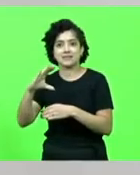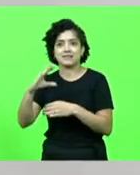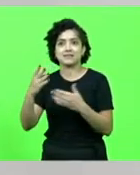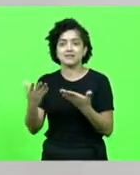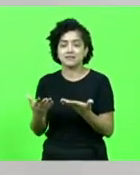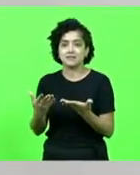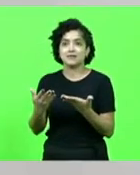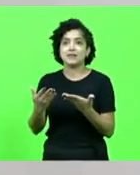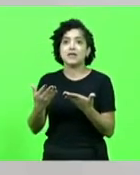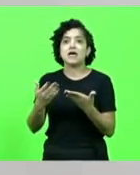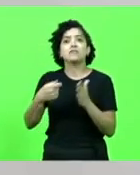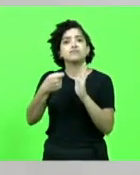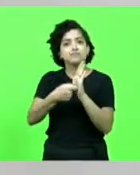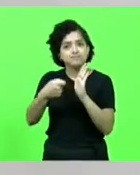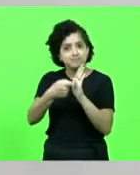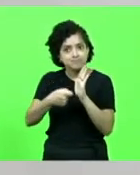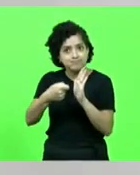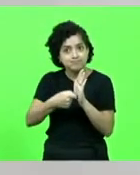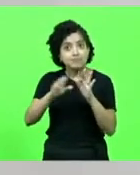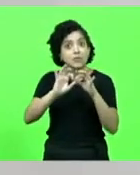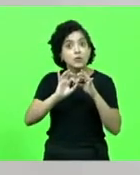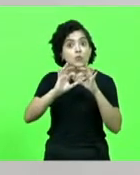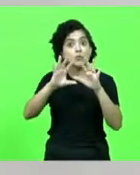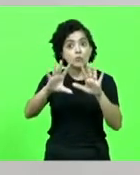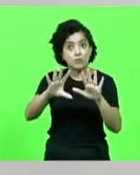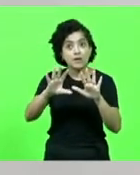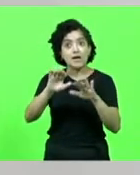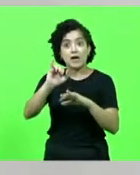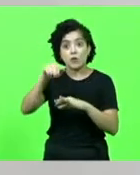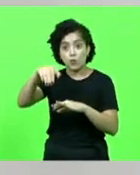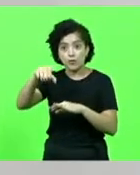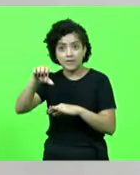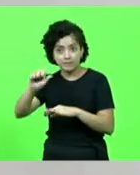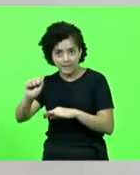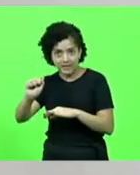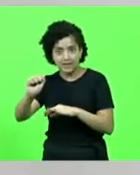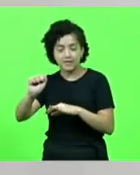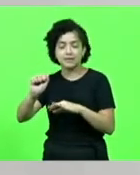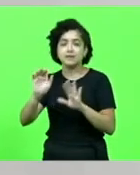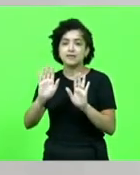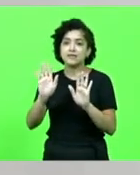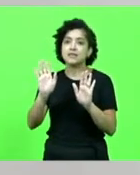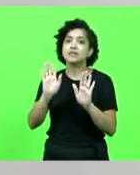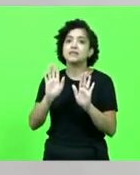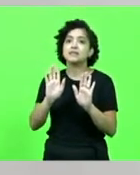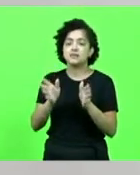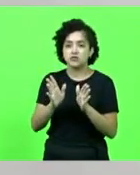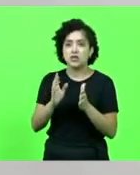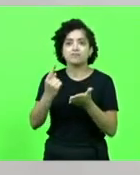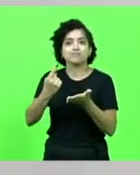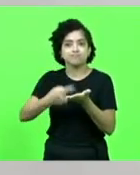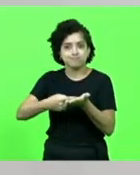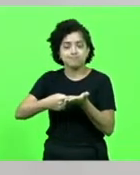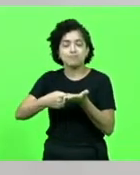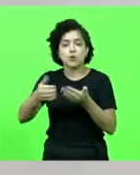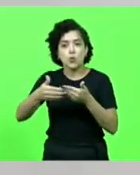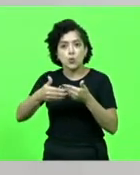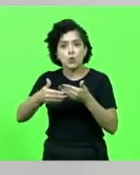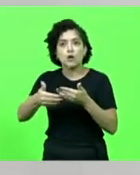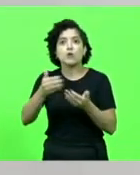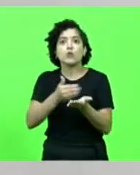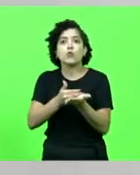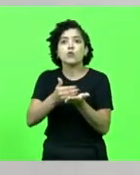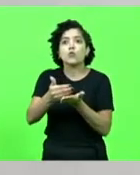então, lutamos pela liberação junto ao IBAMA e, assim, ocorreu, dando início, então, a